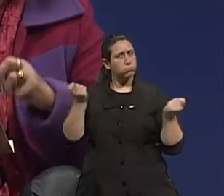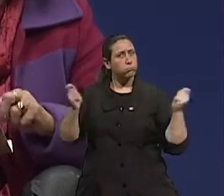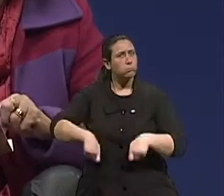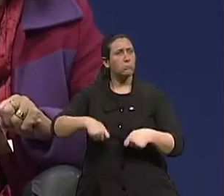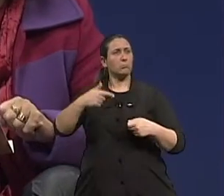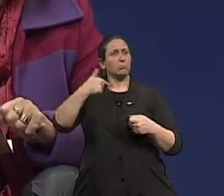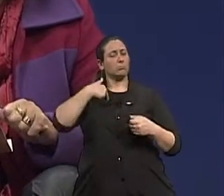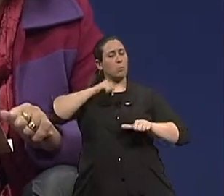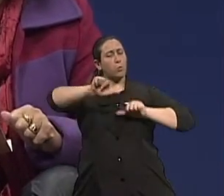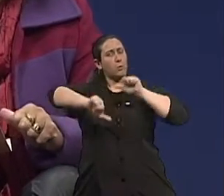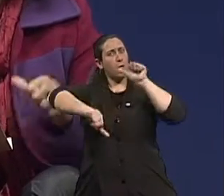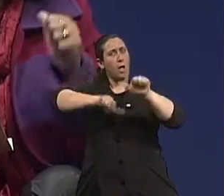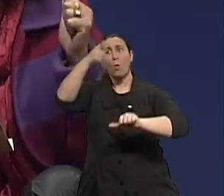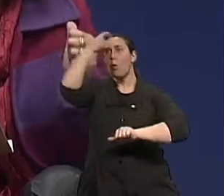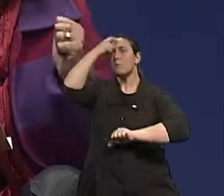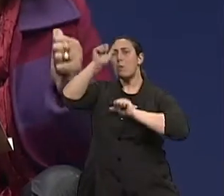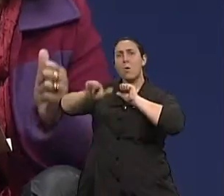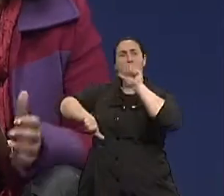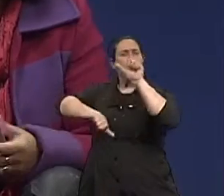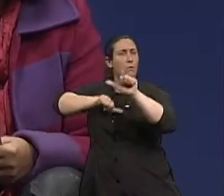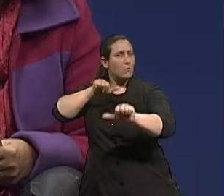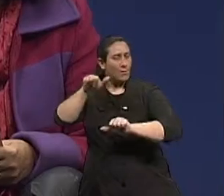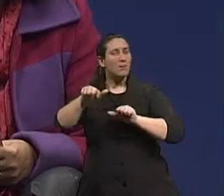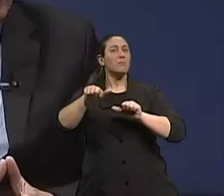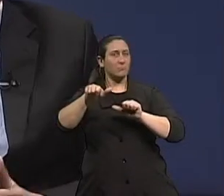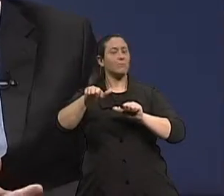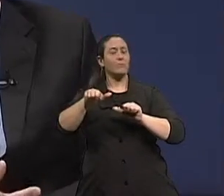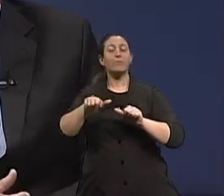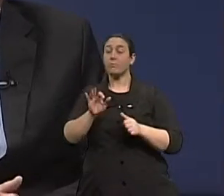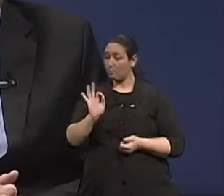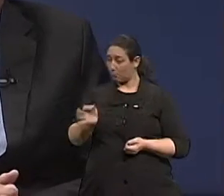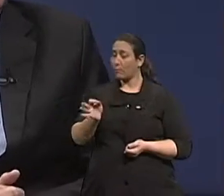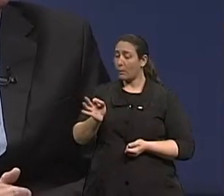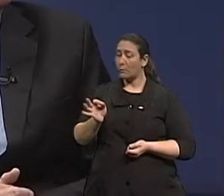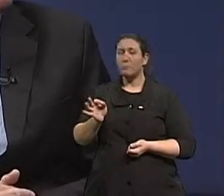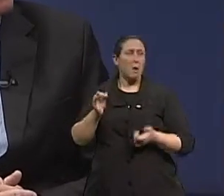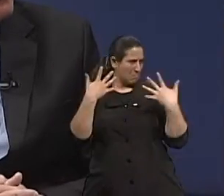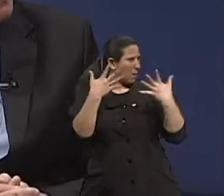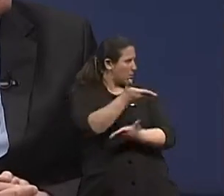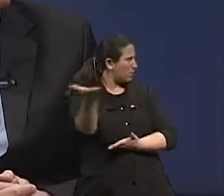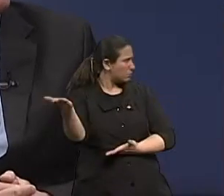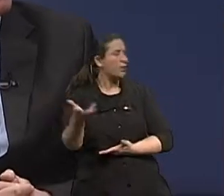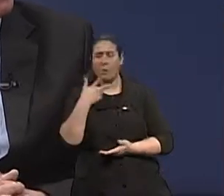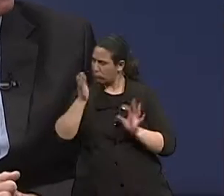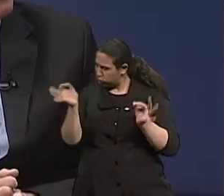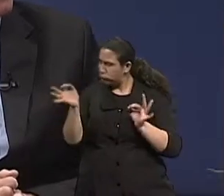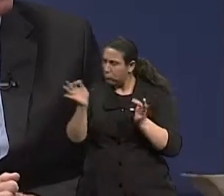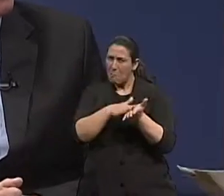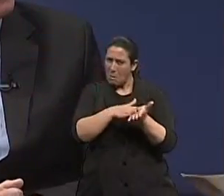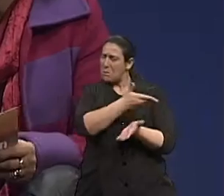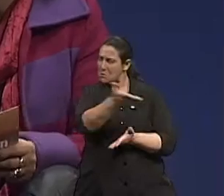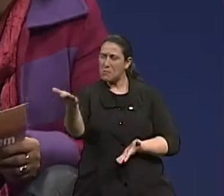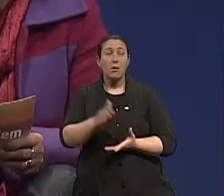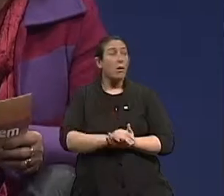se transformando, né, daqueles idosos antigos. Perfeito. É parabéns para eles, né? É, parabéns para ele mesmo, né?